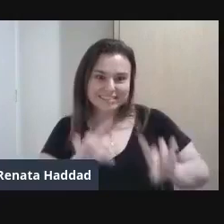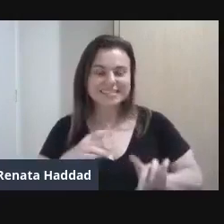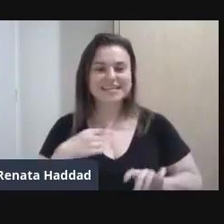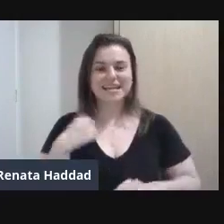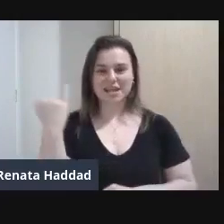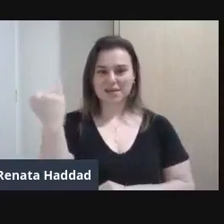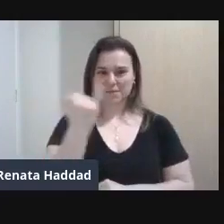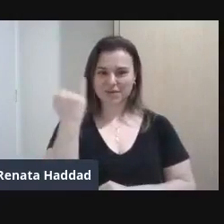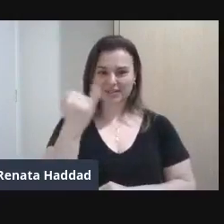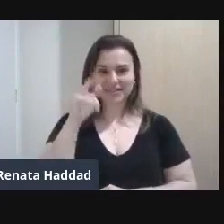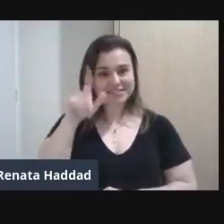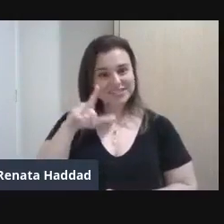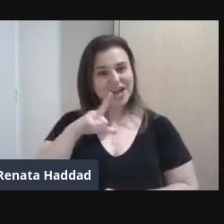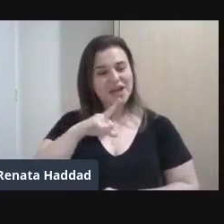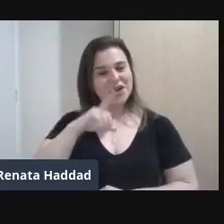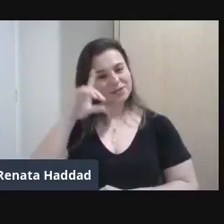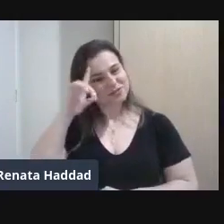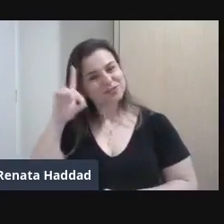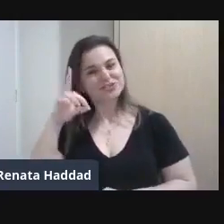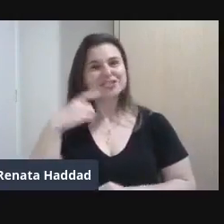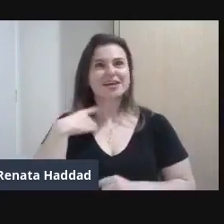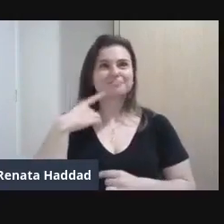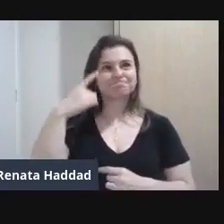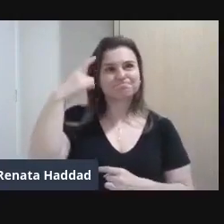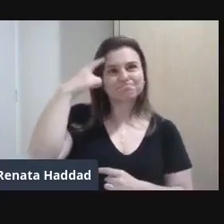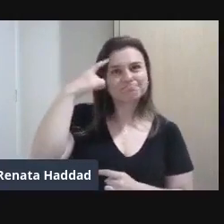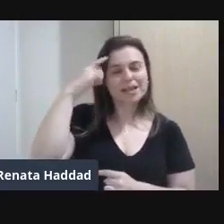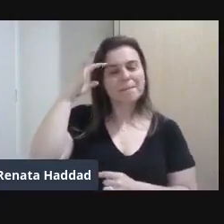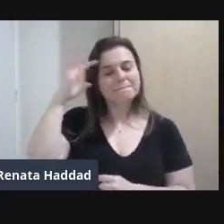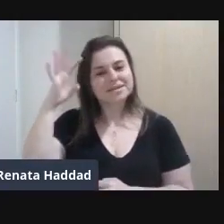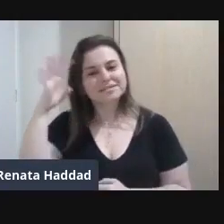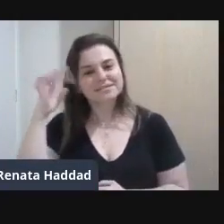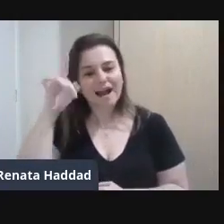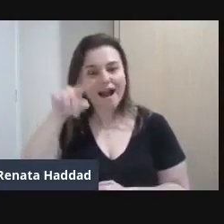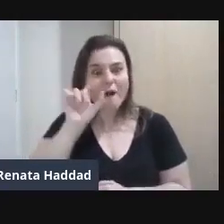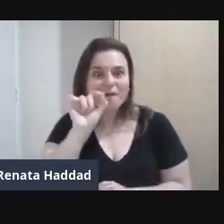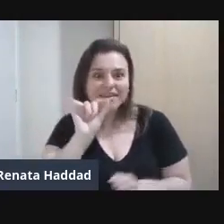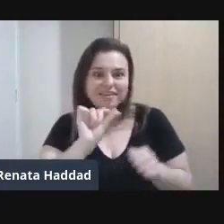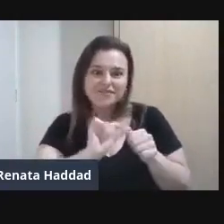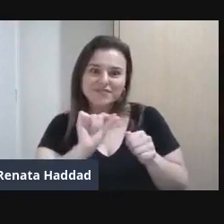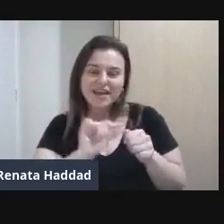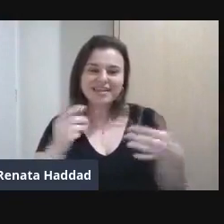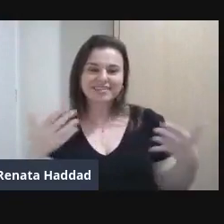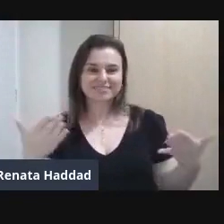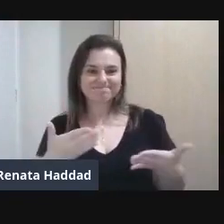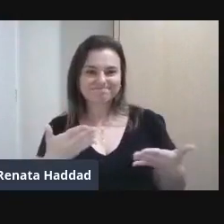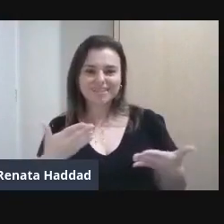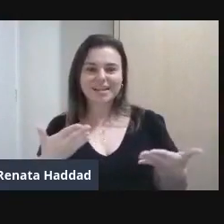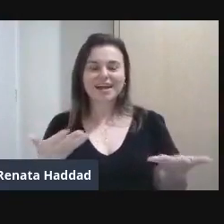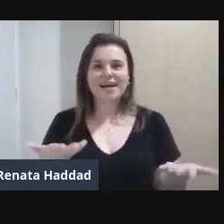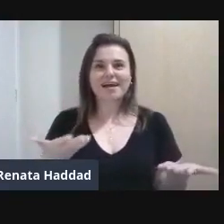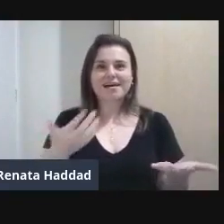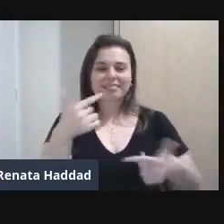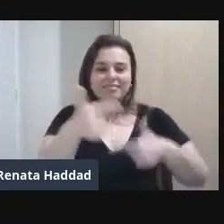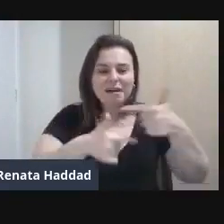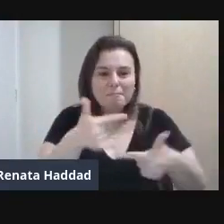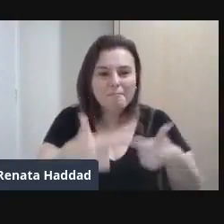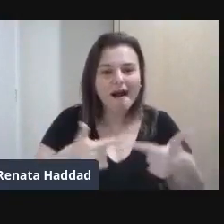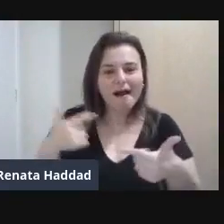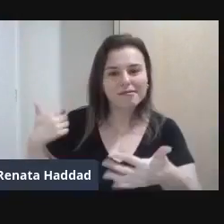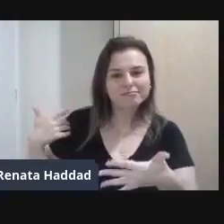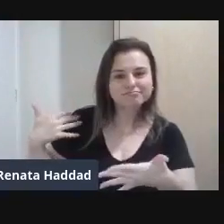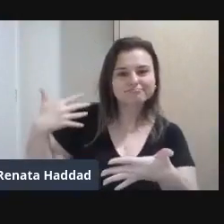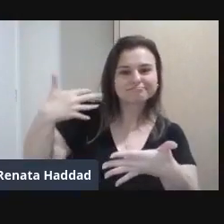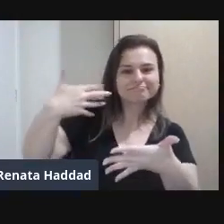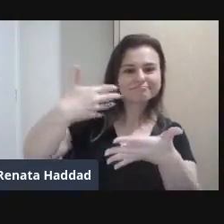refletir E olhar também a produção dessas mulheres A produção de todo o trabalho De todo o processo também